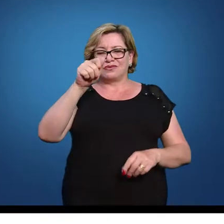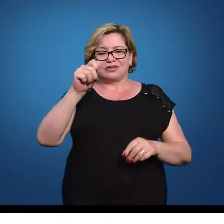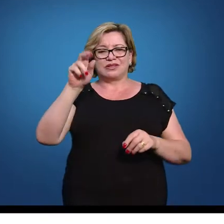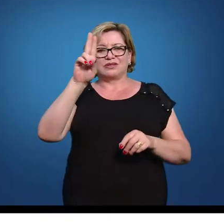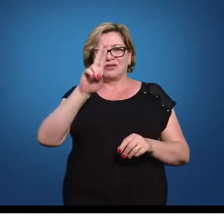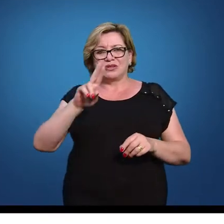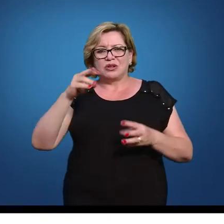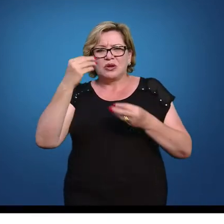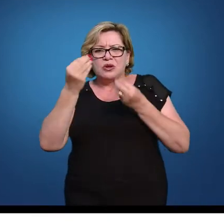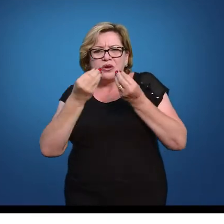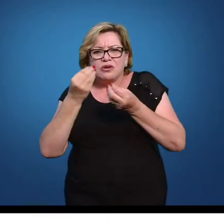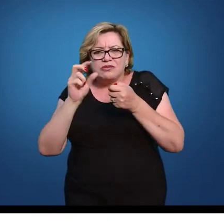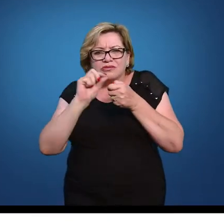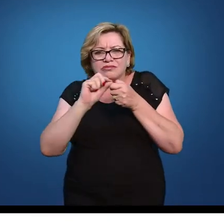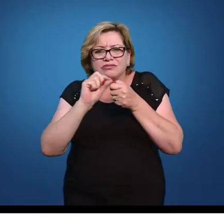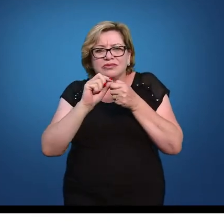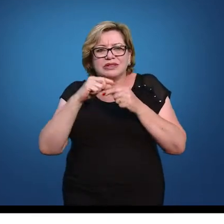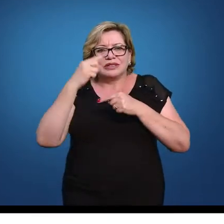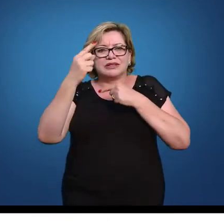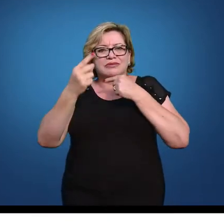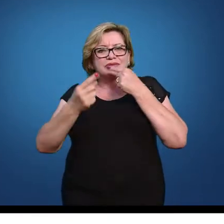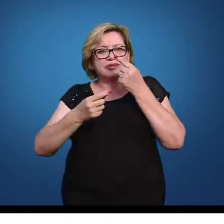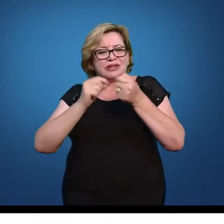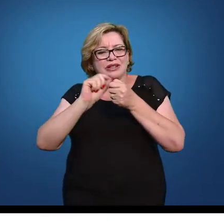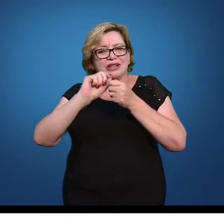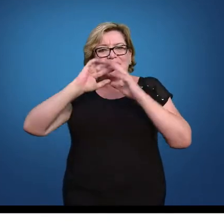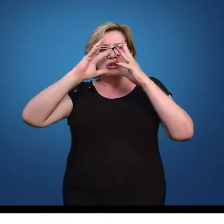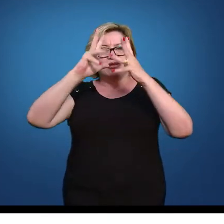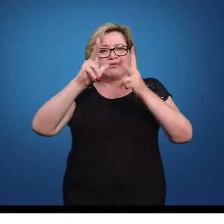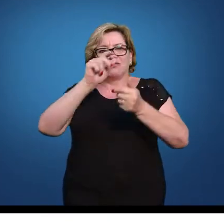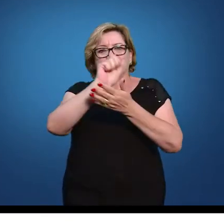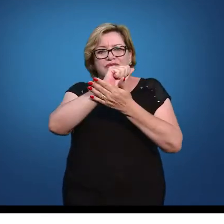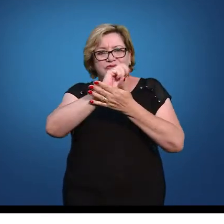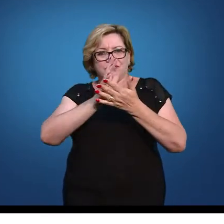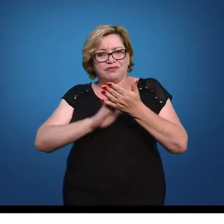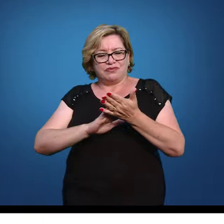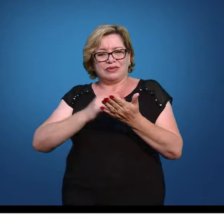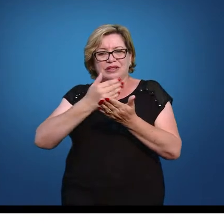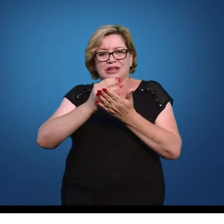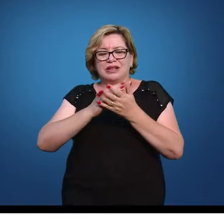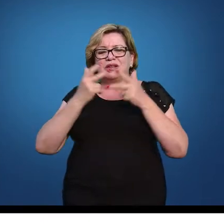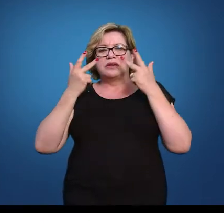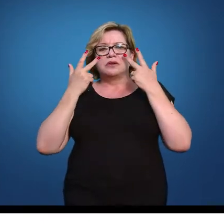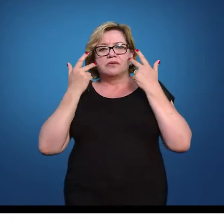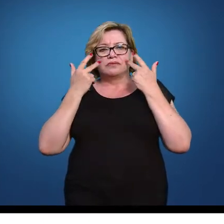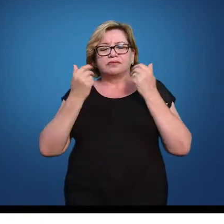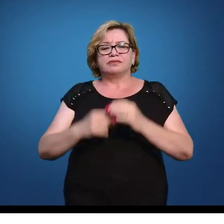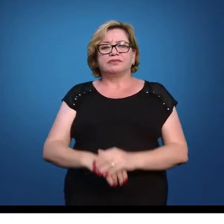como a tabela foi construída e a partir dela que você vai resolver todos os exercícios de distribuição normal.